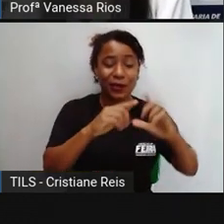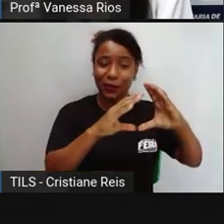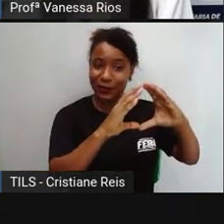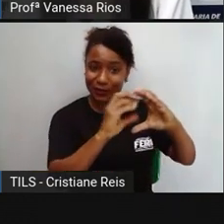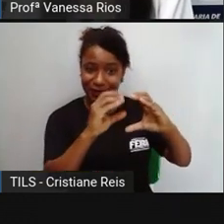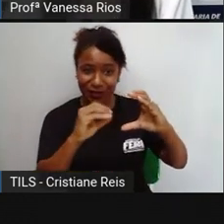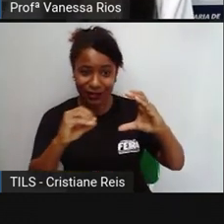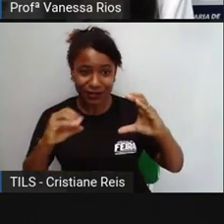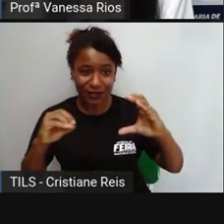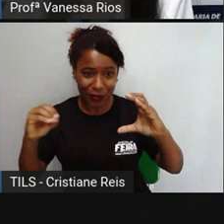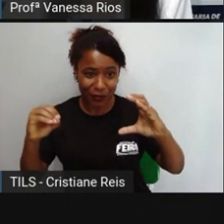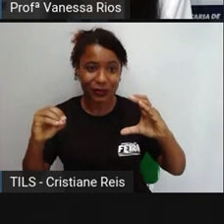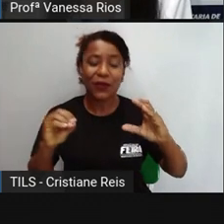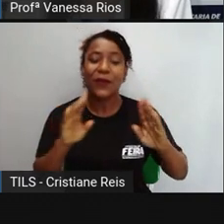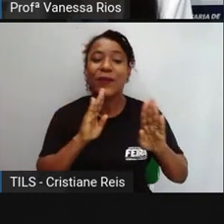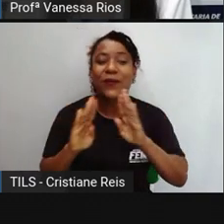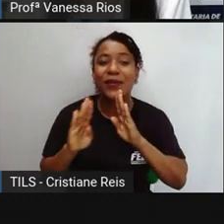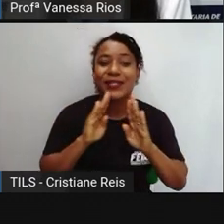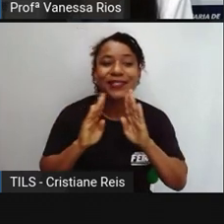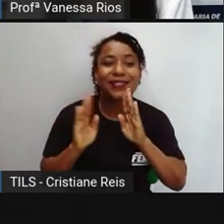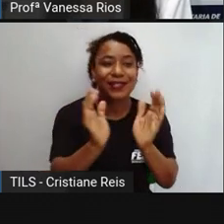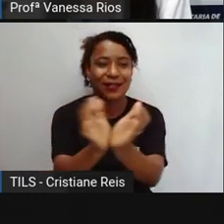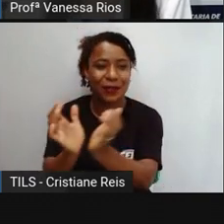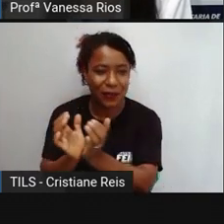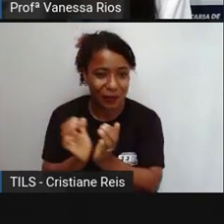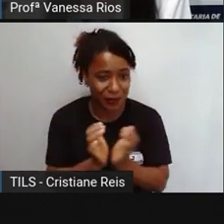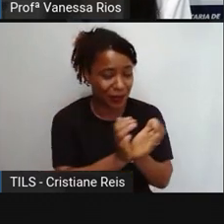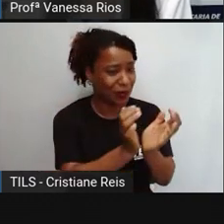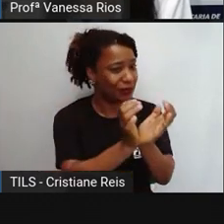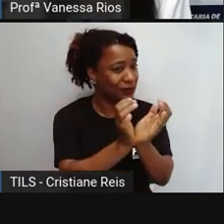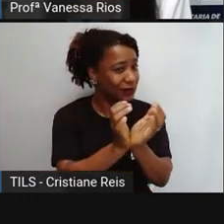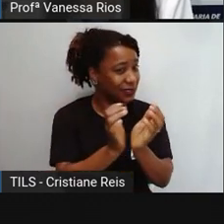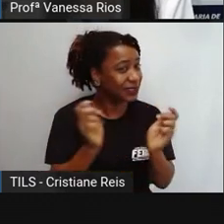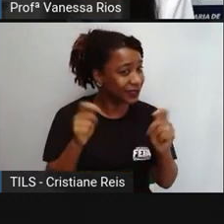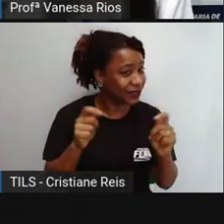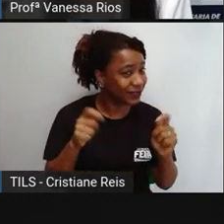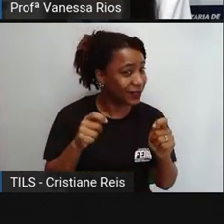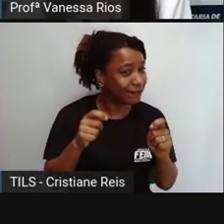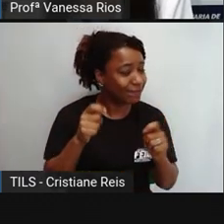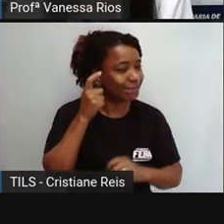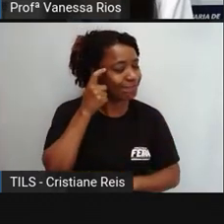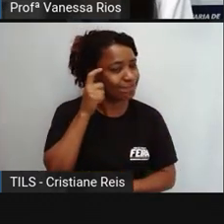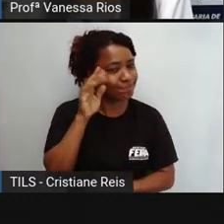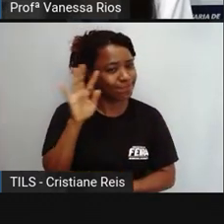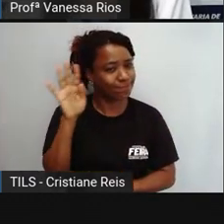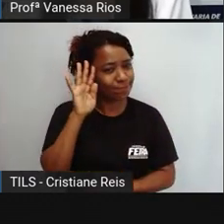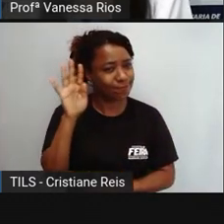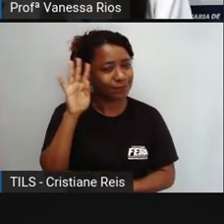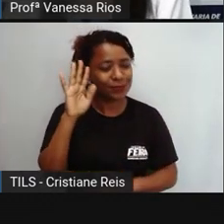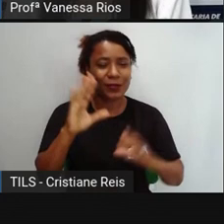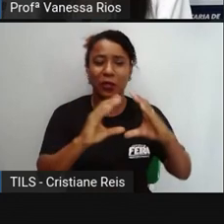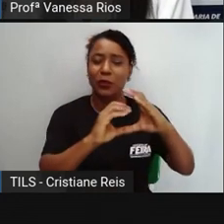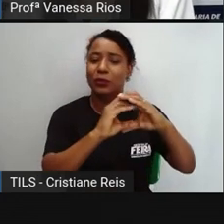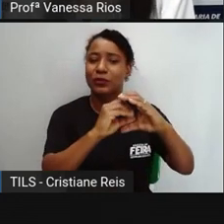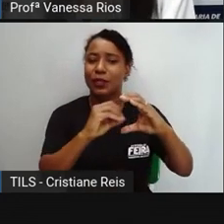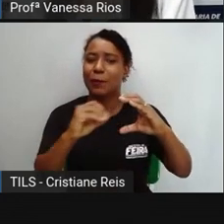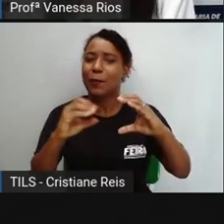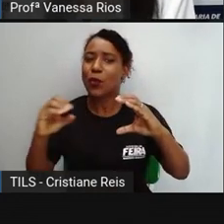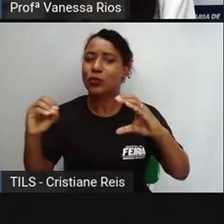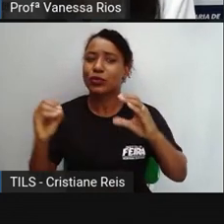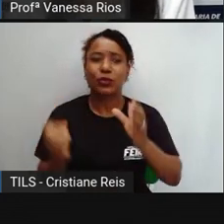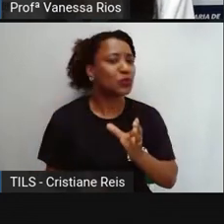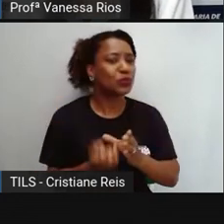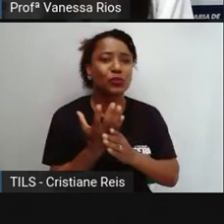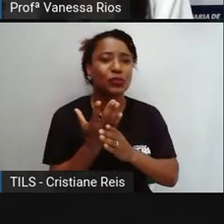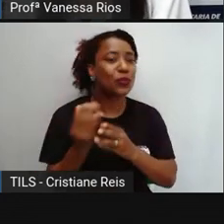conhecermos mais sobre os povos? Vamos pensar, né, os emojis surgem aí como um tipo de